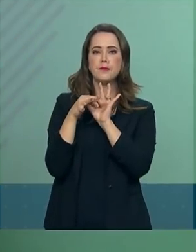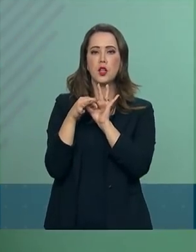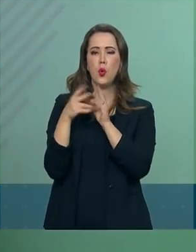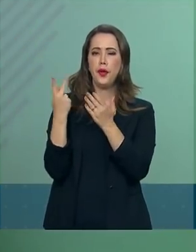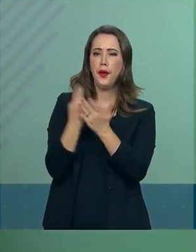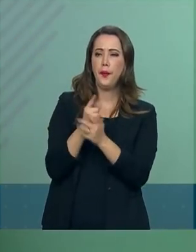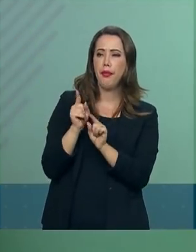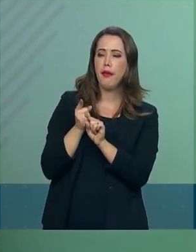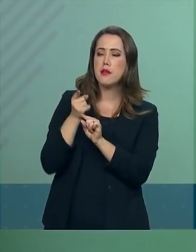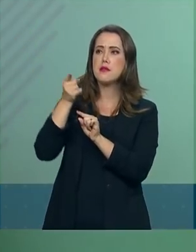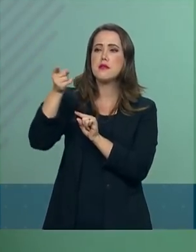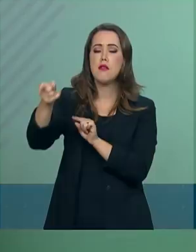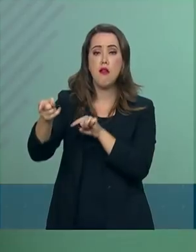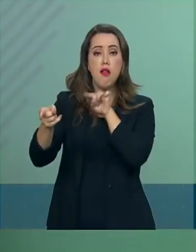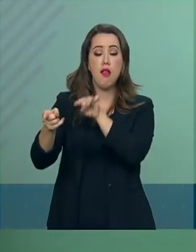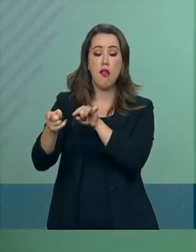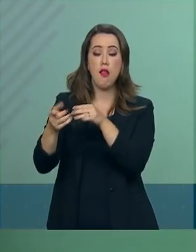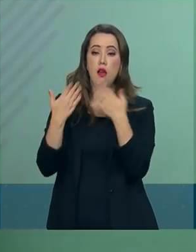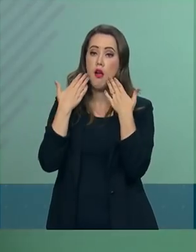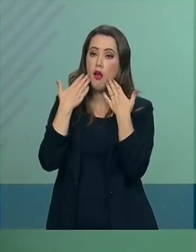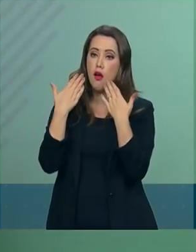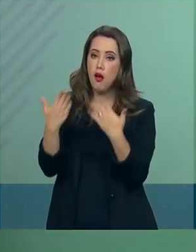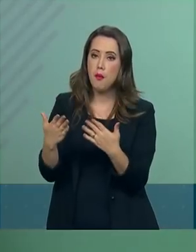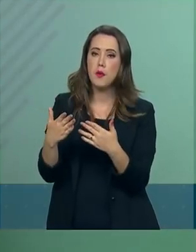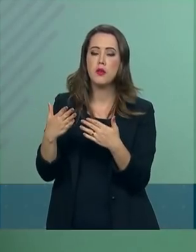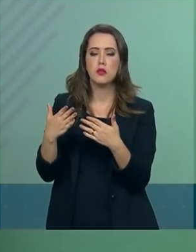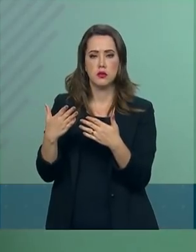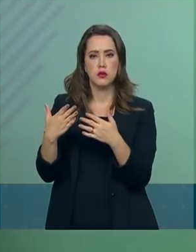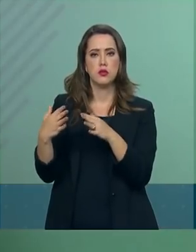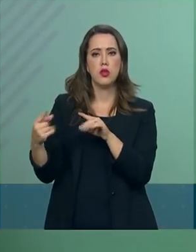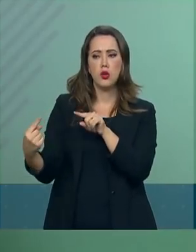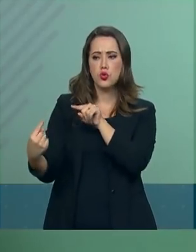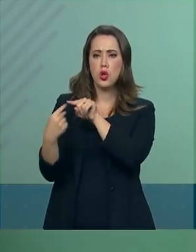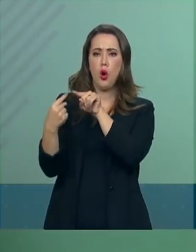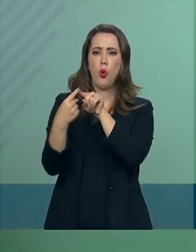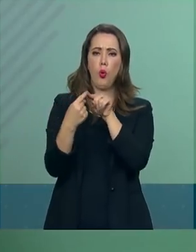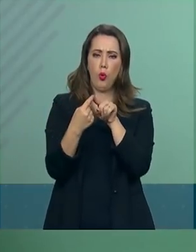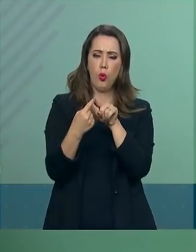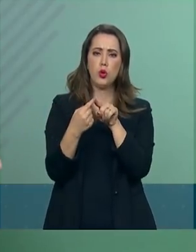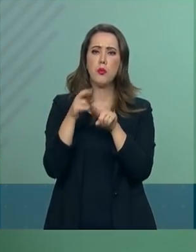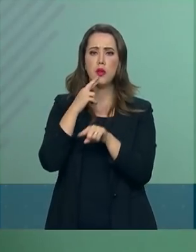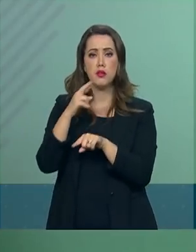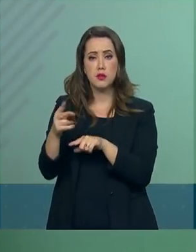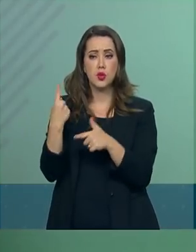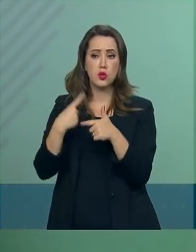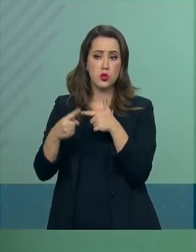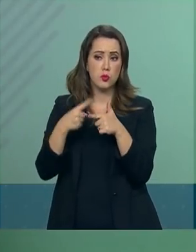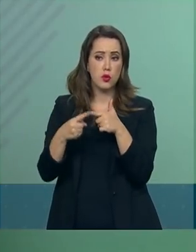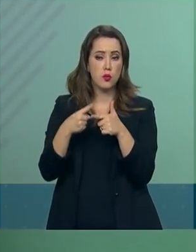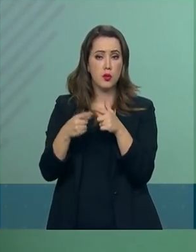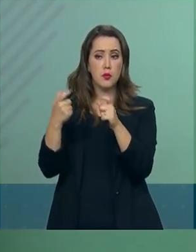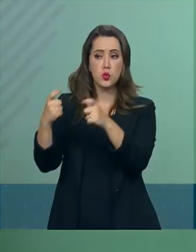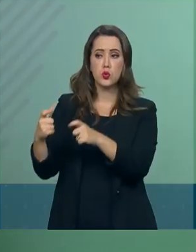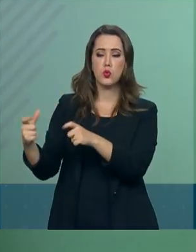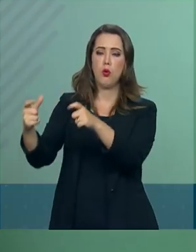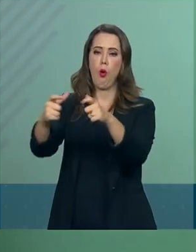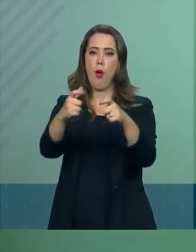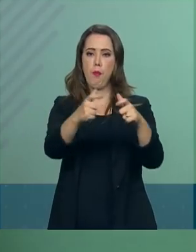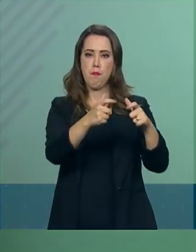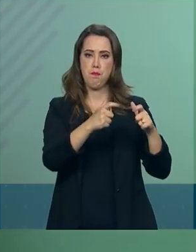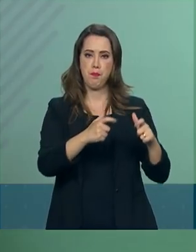ponta da linha e poder colocar-se à disposição para a solução de problemas que são locais e que são momentosos.